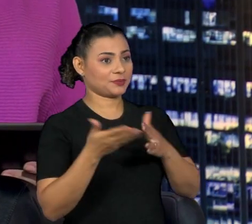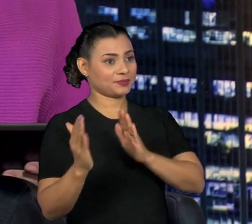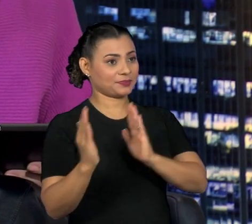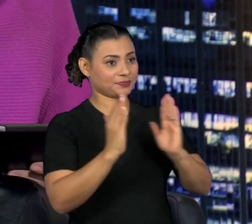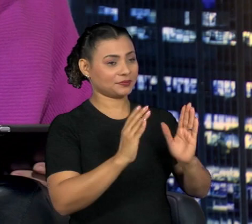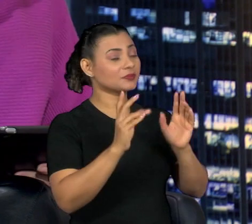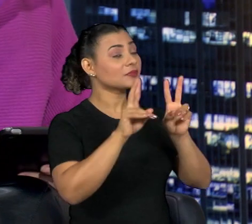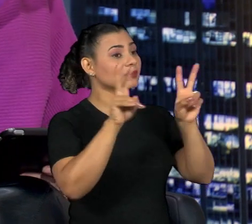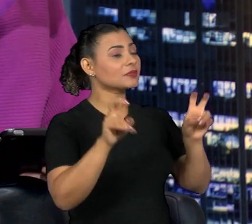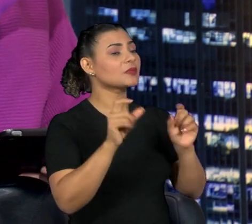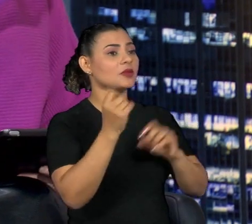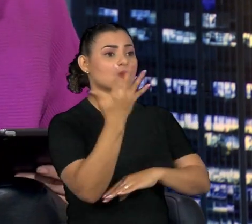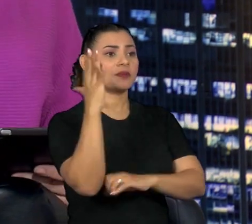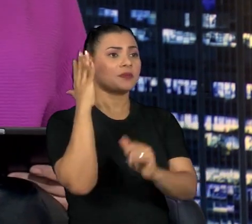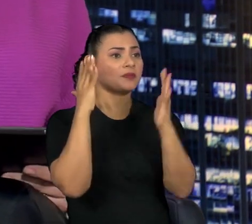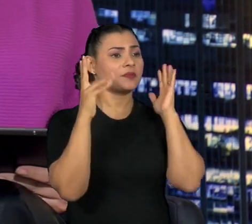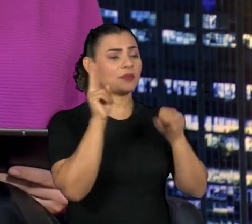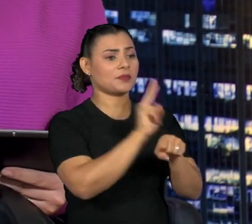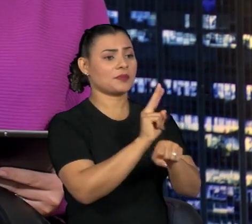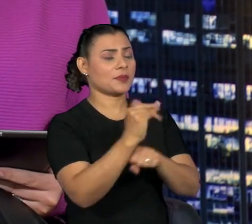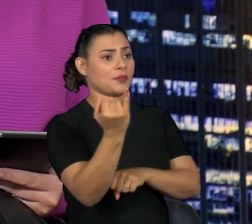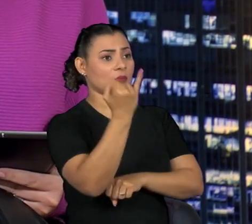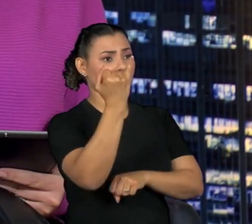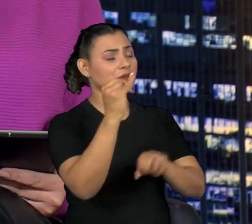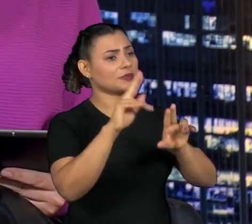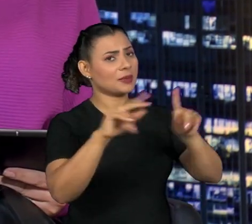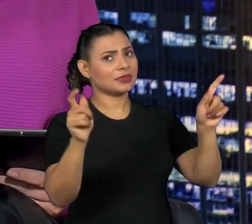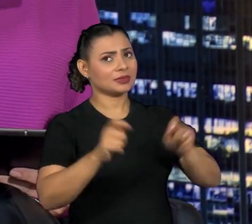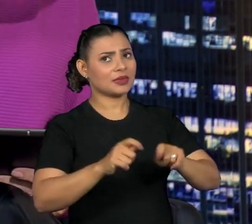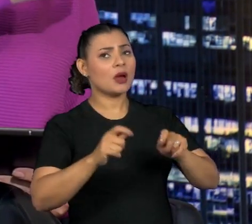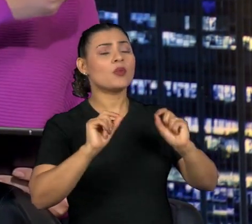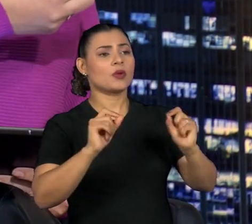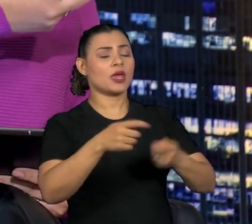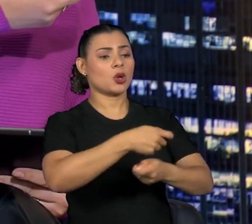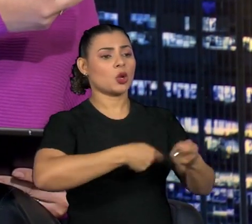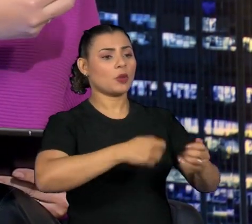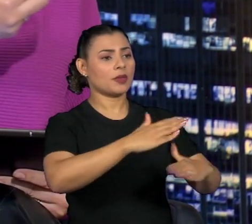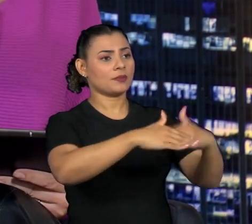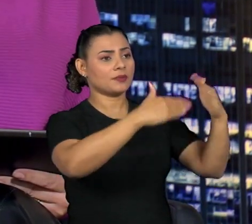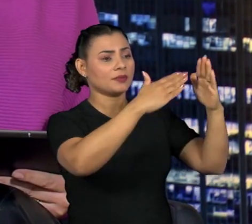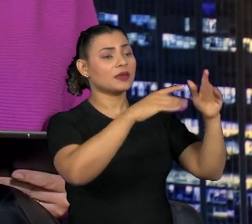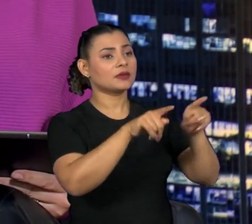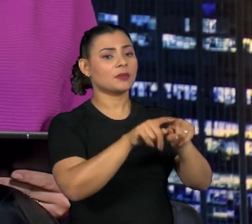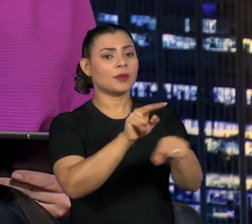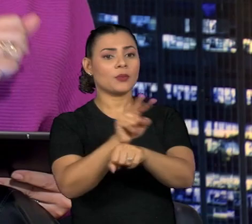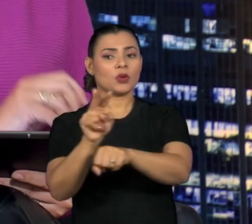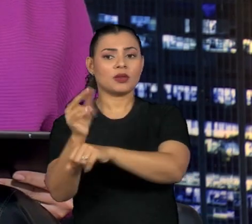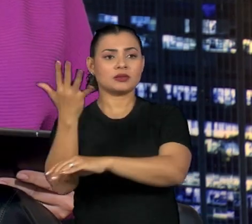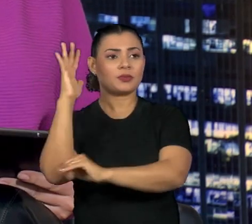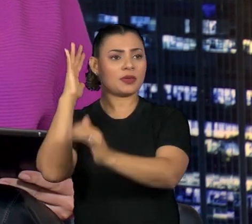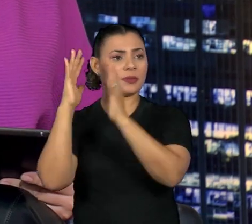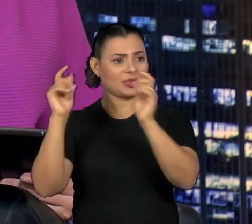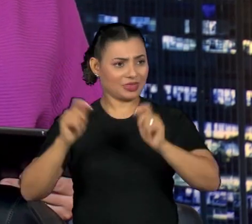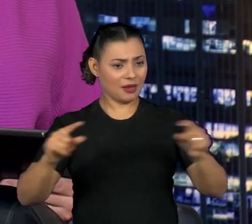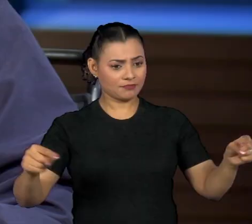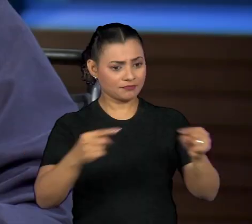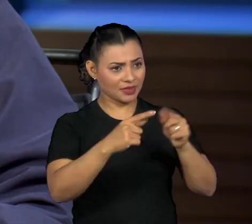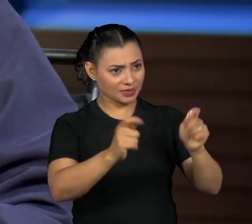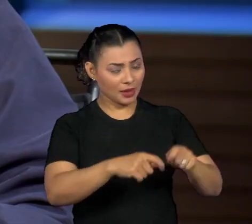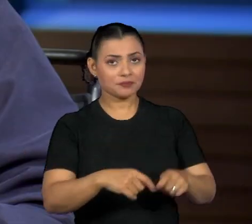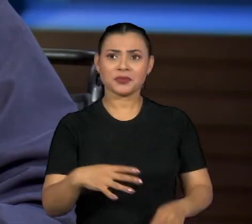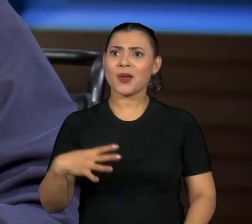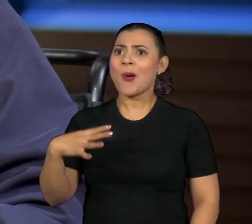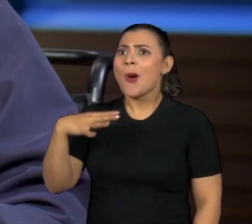de manter a floresta em pé. É possível aliar crescimento econômico com proteção ao meio ambiente, Gustavo?